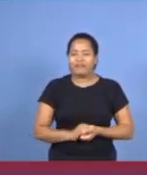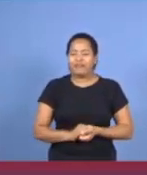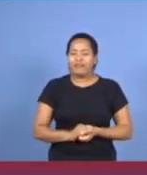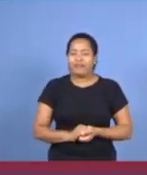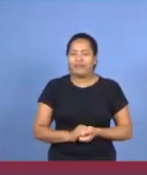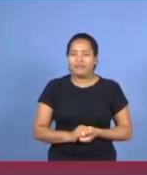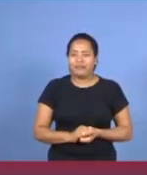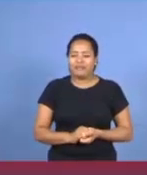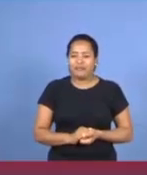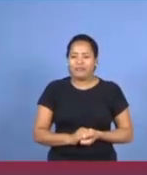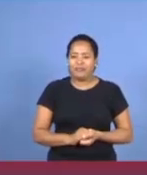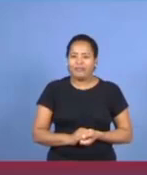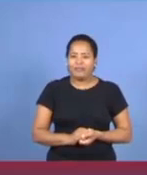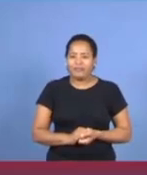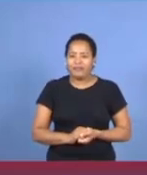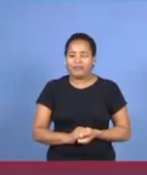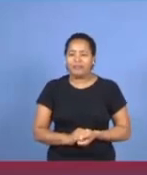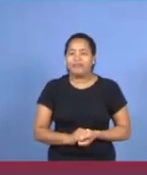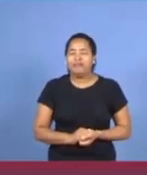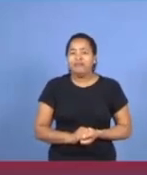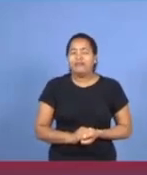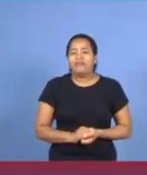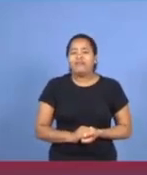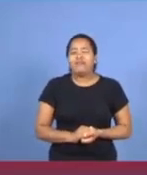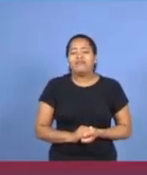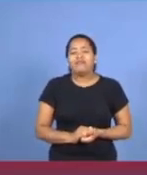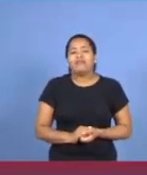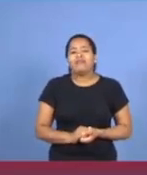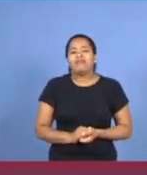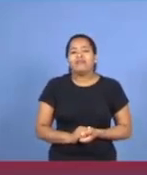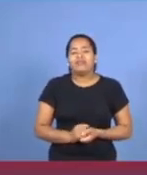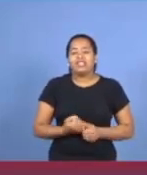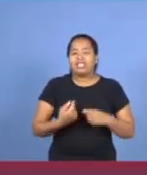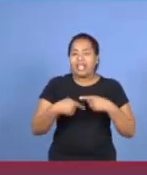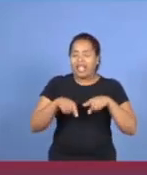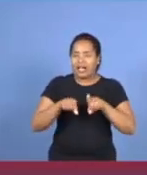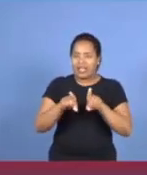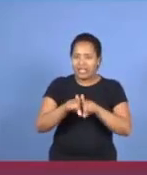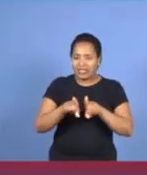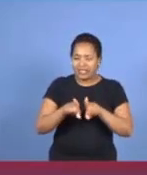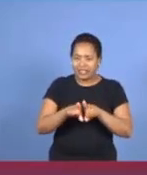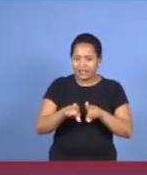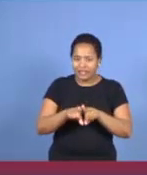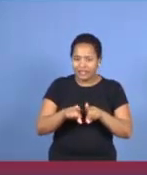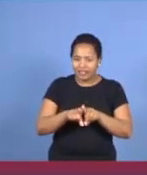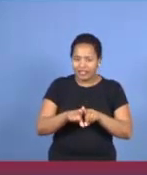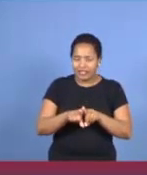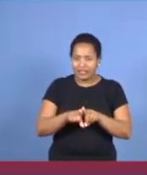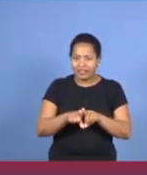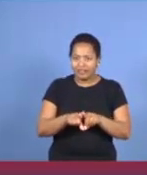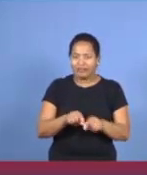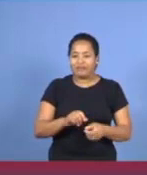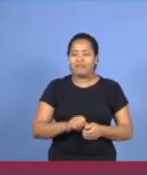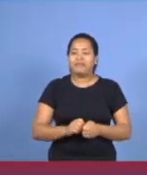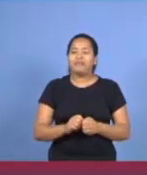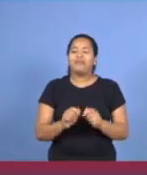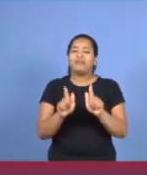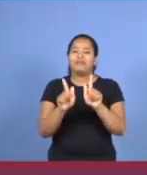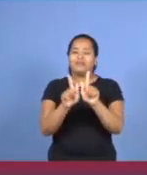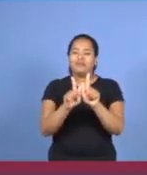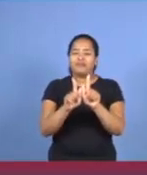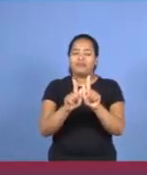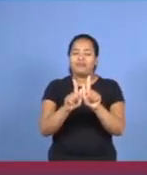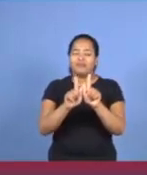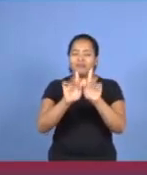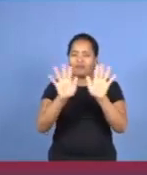estado do Amapá, no norte do país. A igreja também de Jardim Santa Helena, em Guarulhos, no estado de São Paulo,